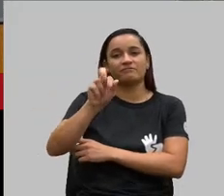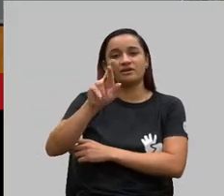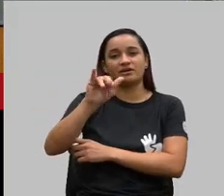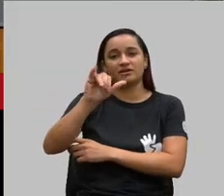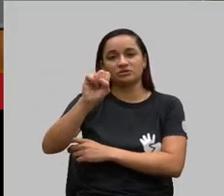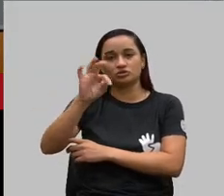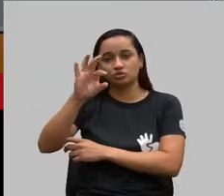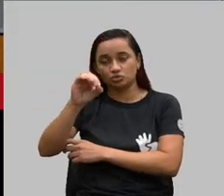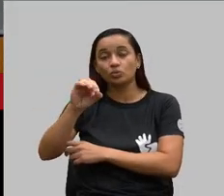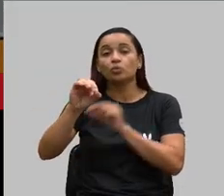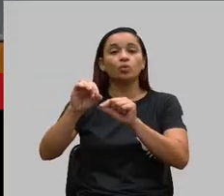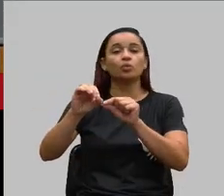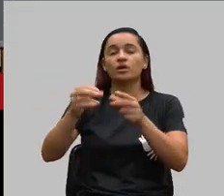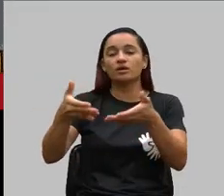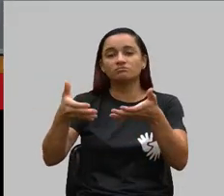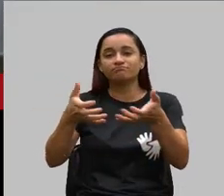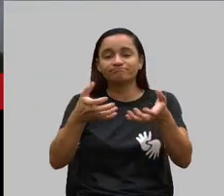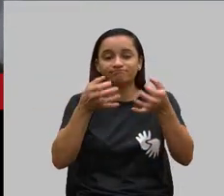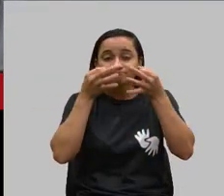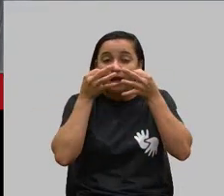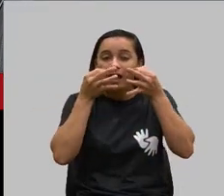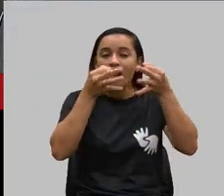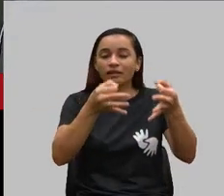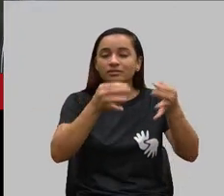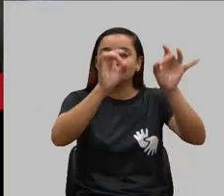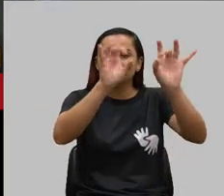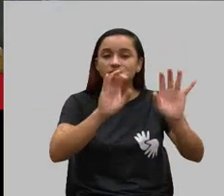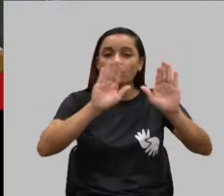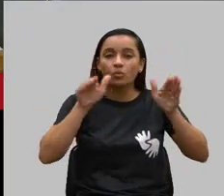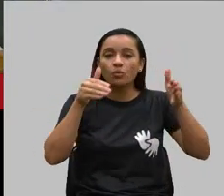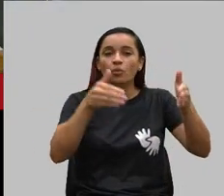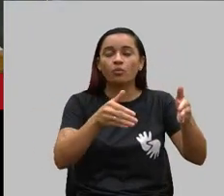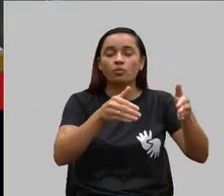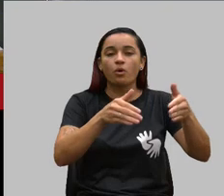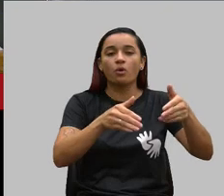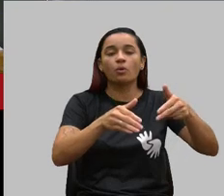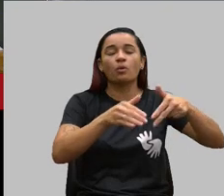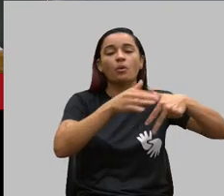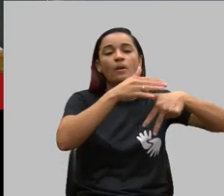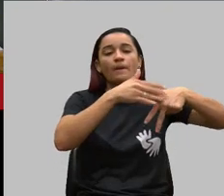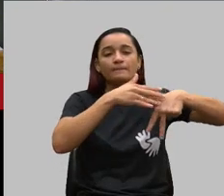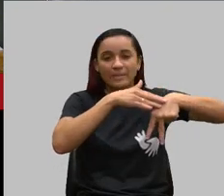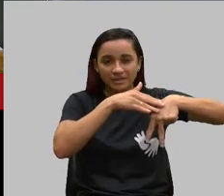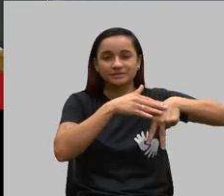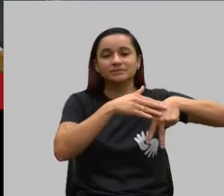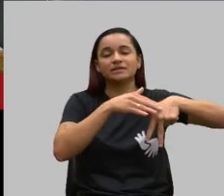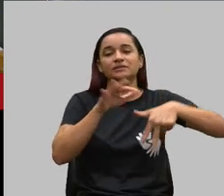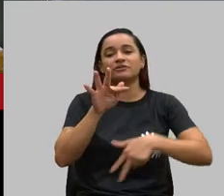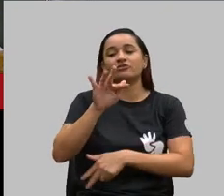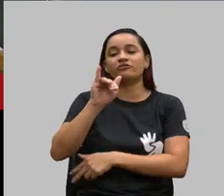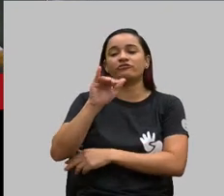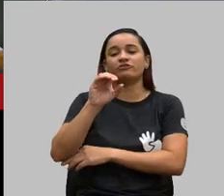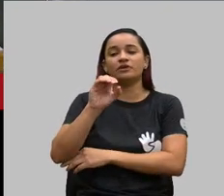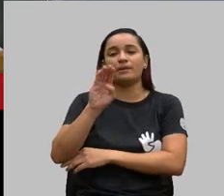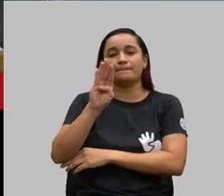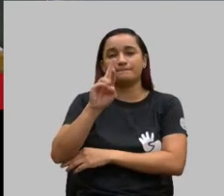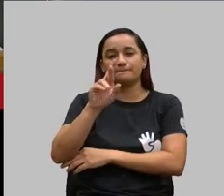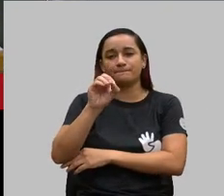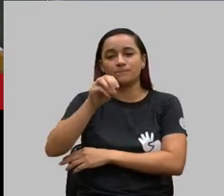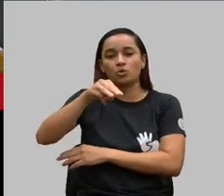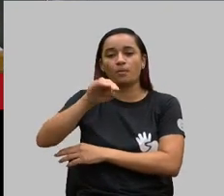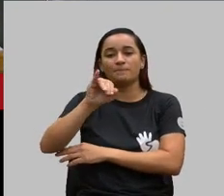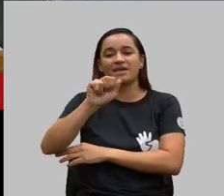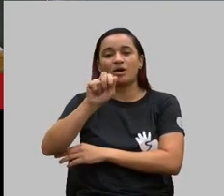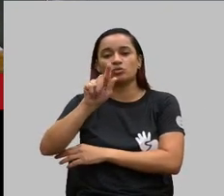atenção da comissão aos pacientes com fibromialgia e Maria Aparecida Rodrigues Camargos,